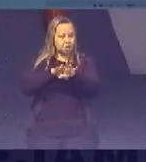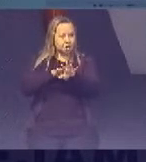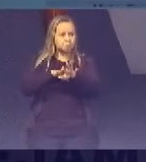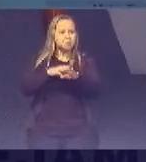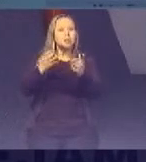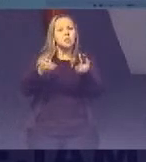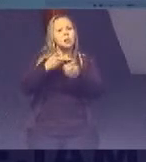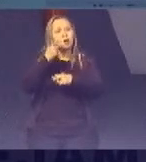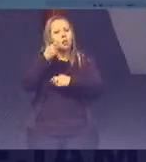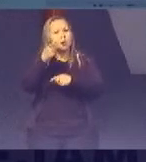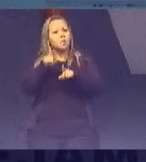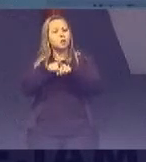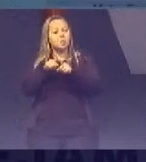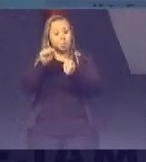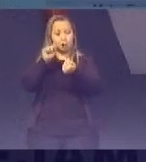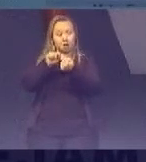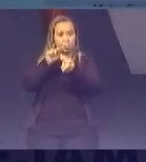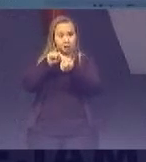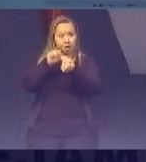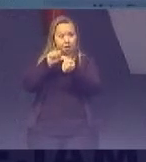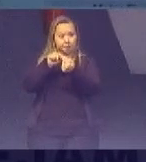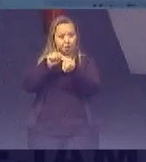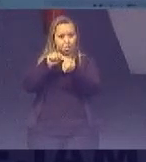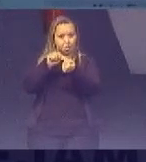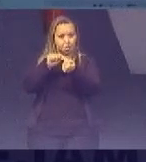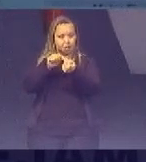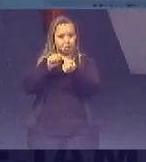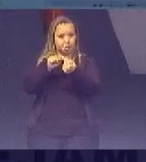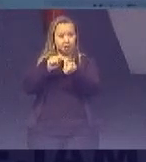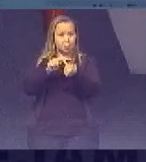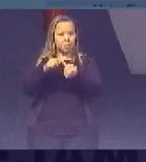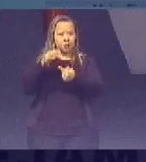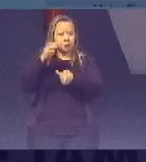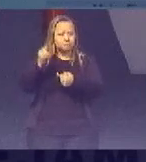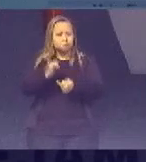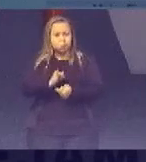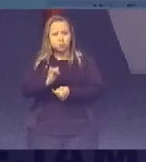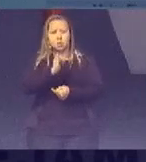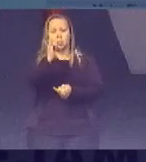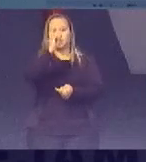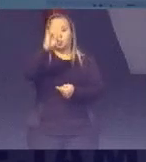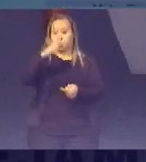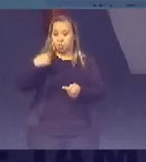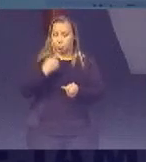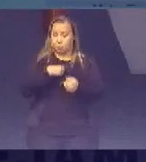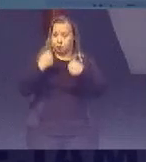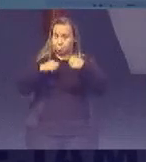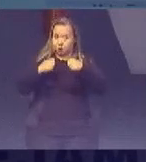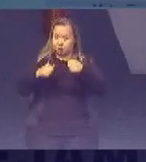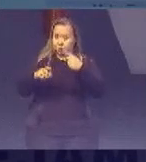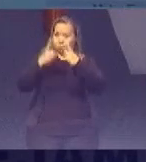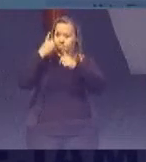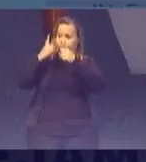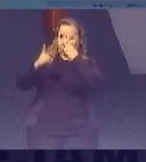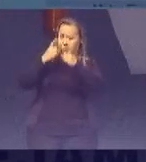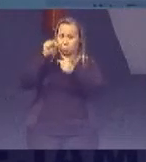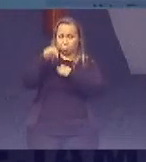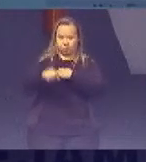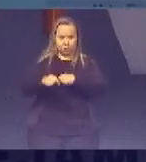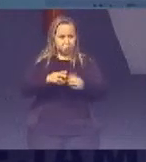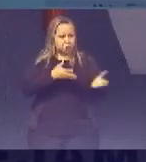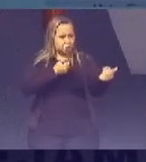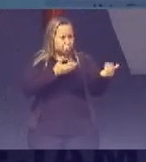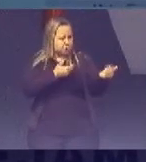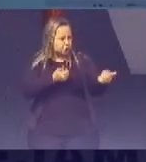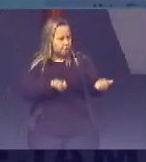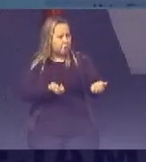Que mais uma vez A meta da ONU Está genérica Ela diz Substancialmente E a gente precisa Dialogar com isso Então que todos os jovens E adultos